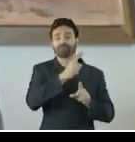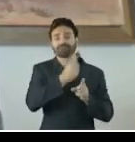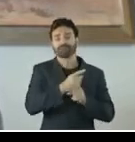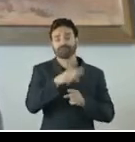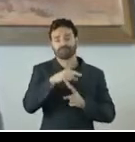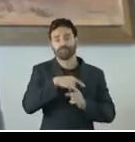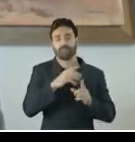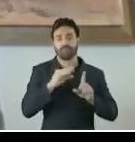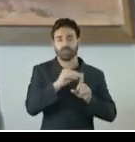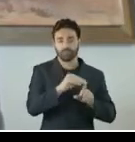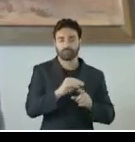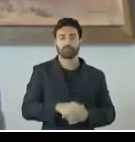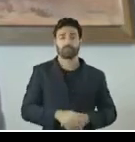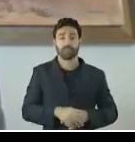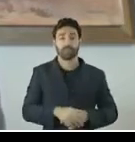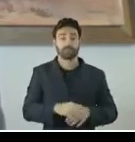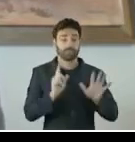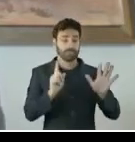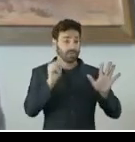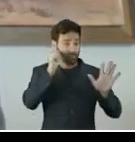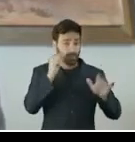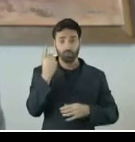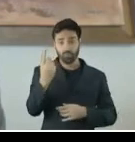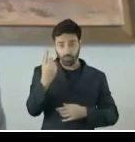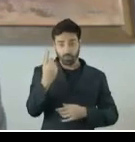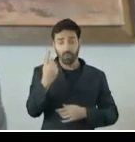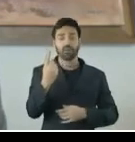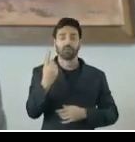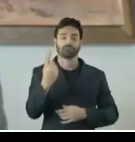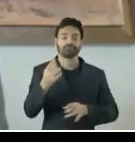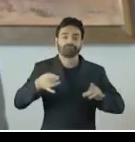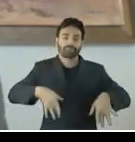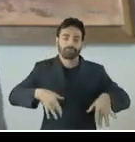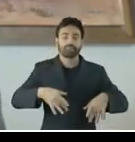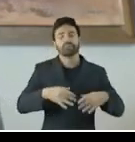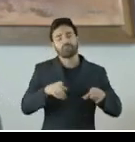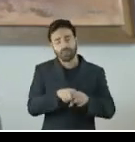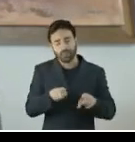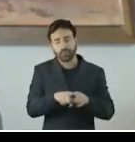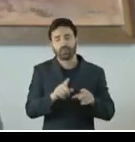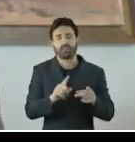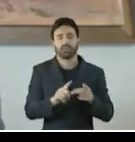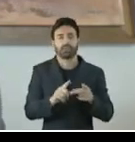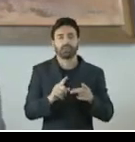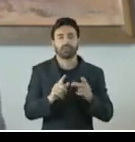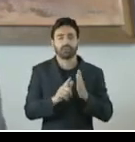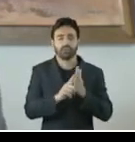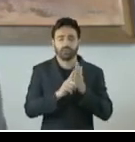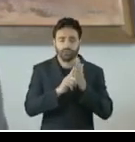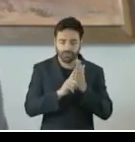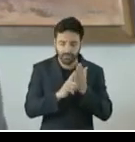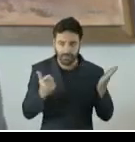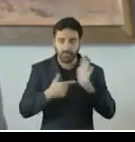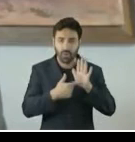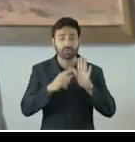uma em cada seis pede demissão após o ocorrido. A notícia também menciona a queda de produtividade nas empresas e